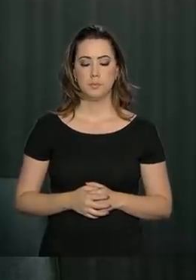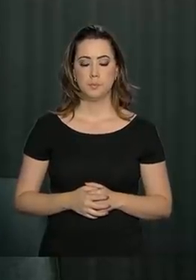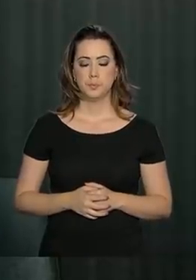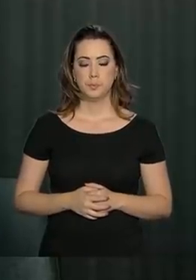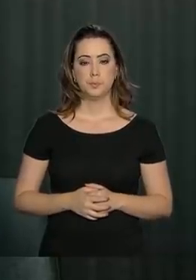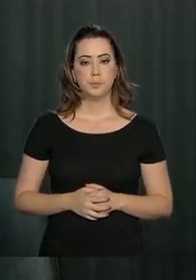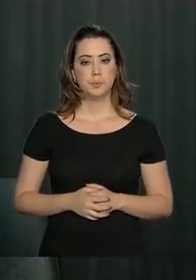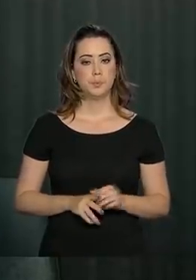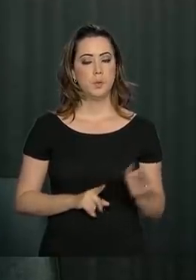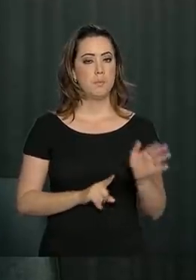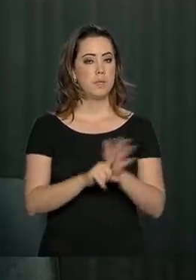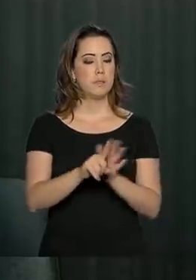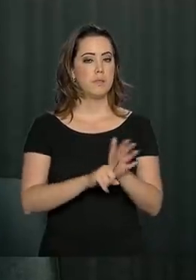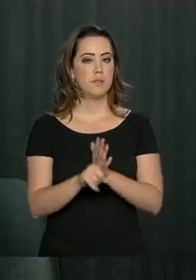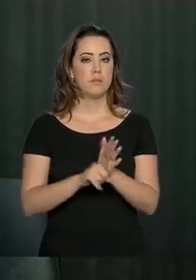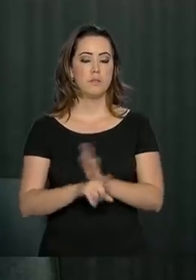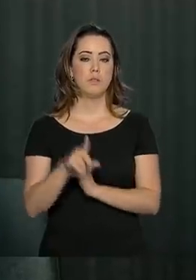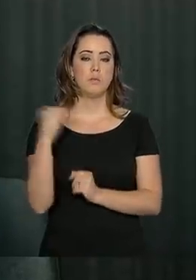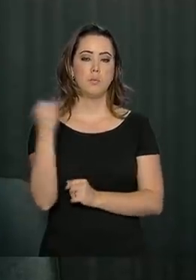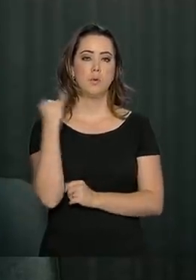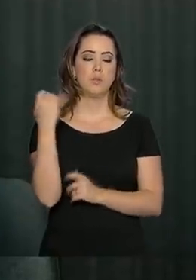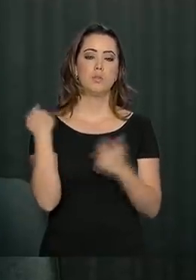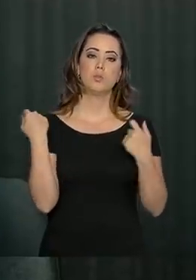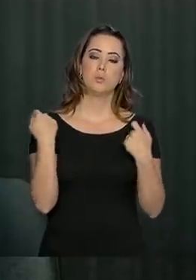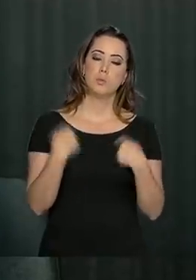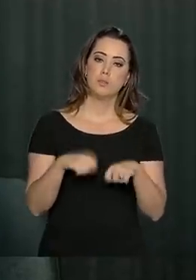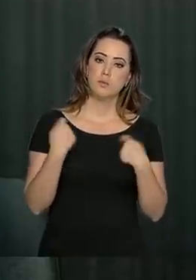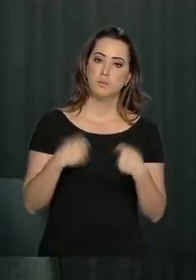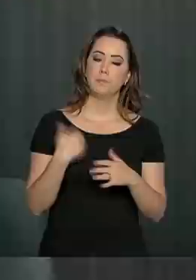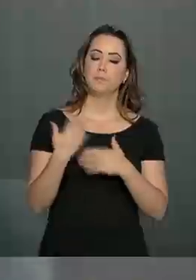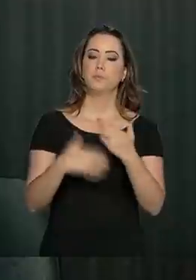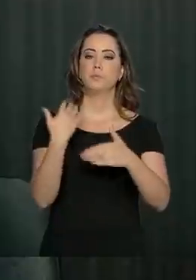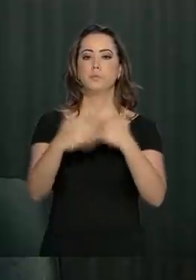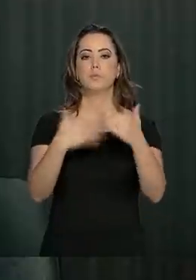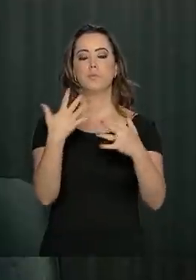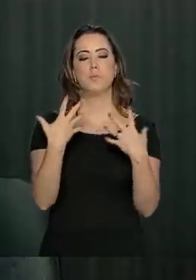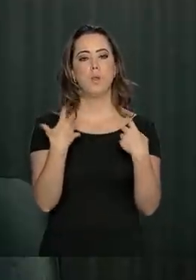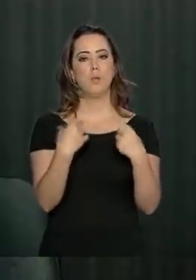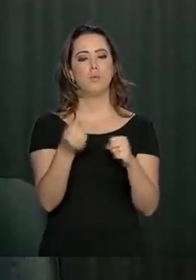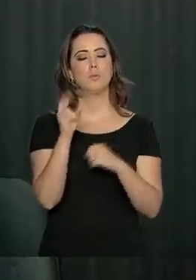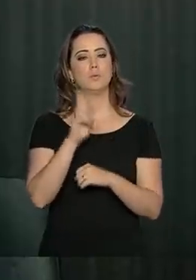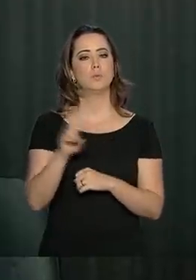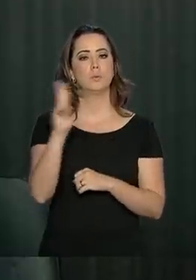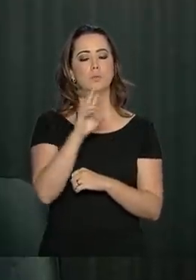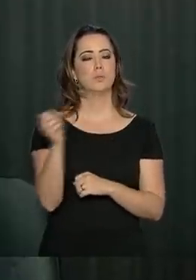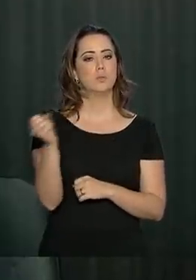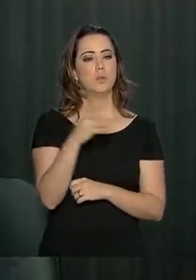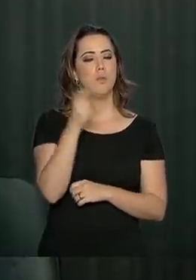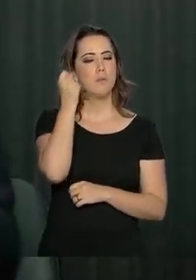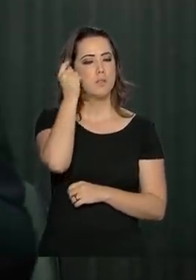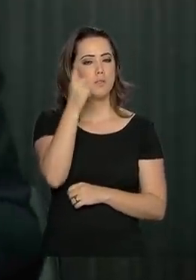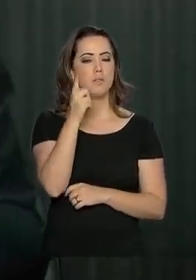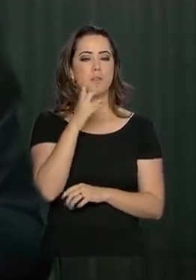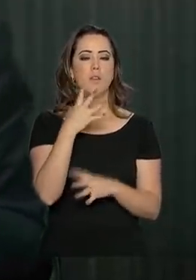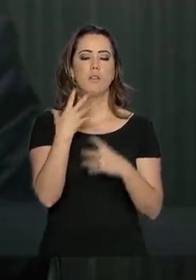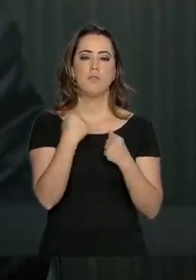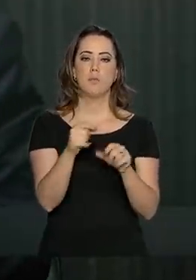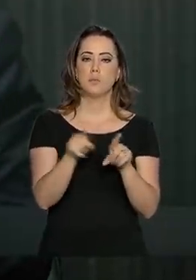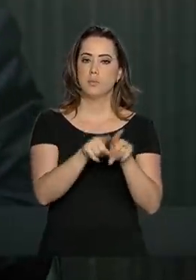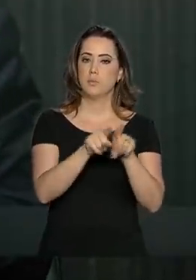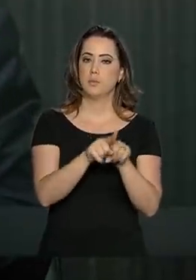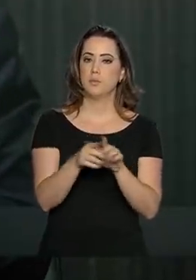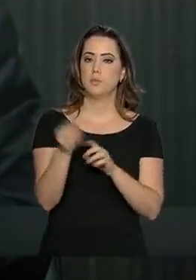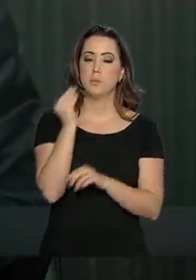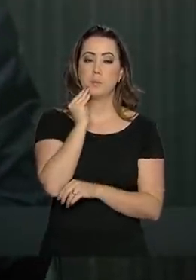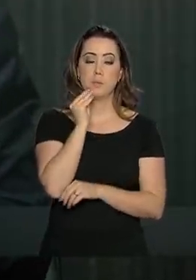O Censo é importante, nós precisamos tentar avançar. Vamos usar ideias inovadoras, vamos também tentar,